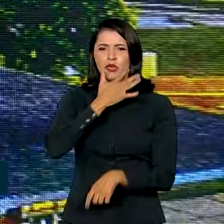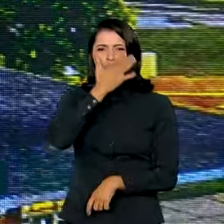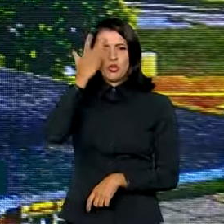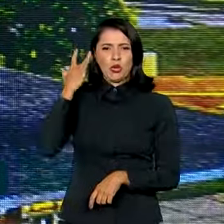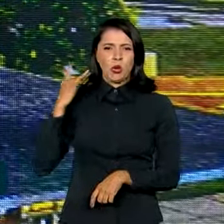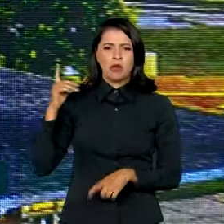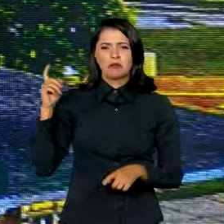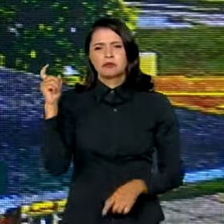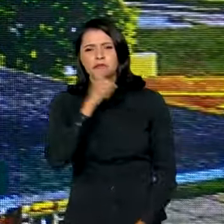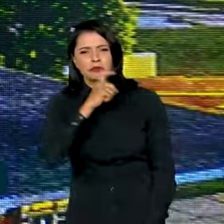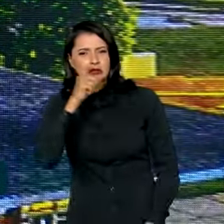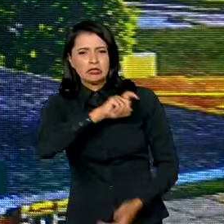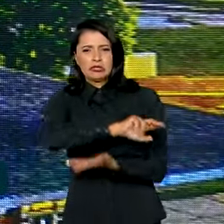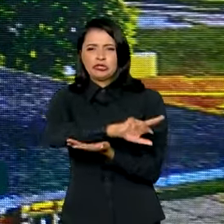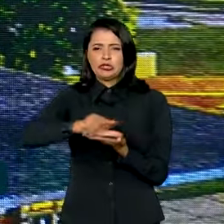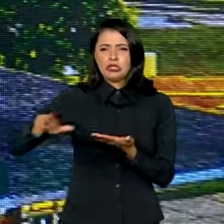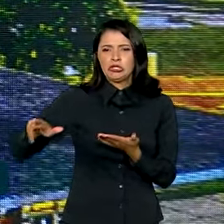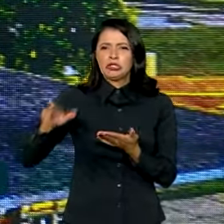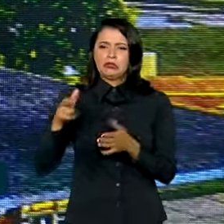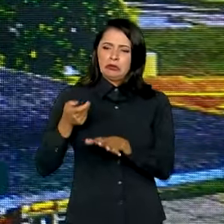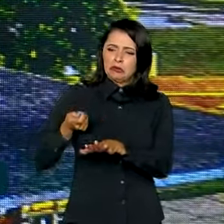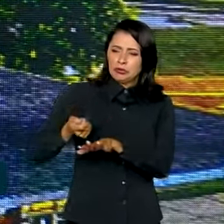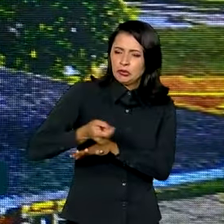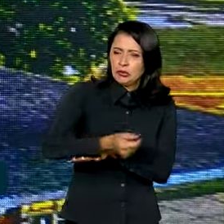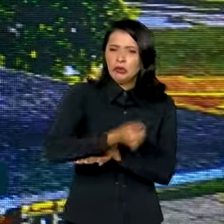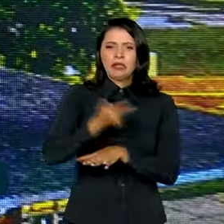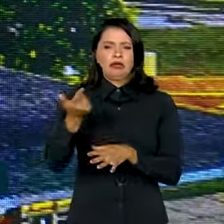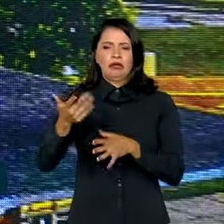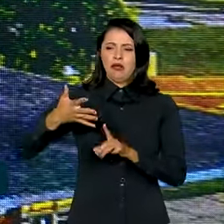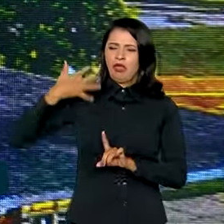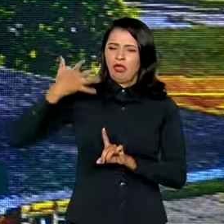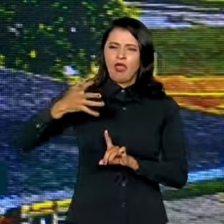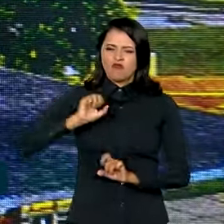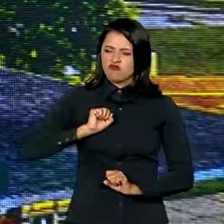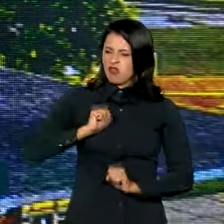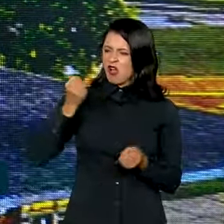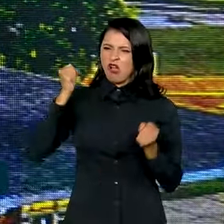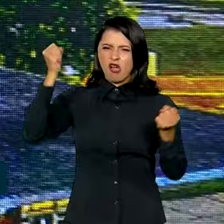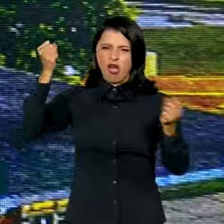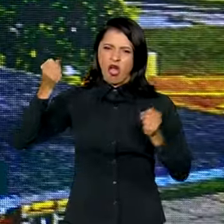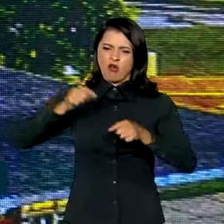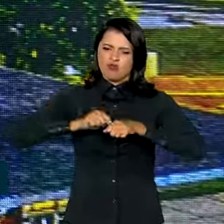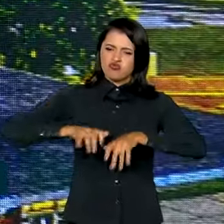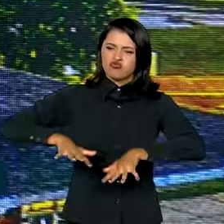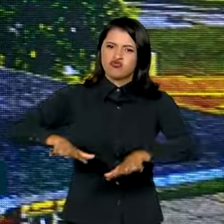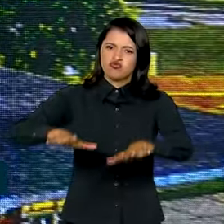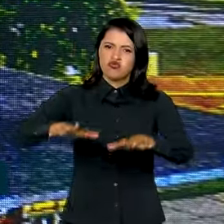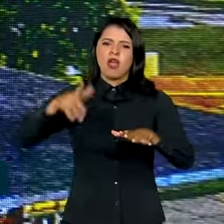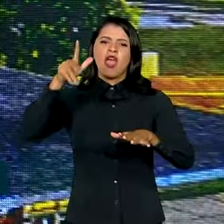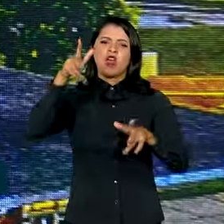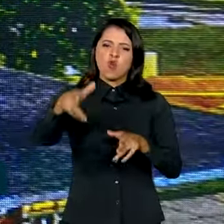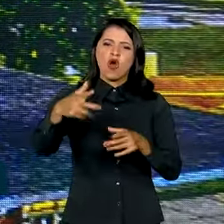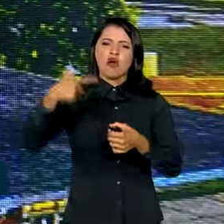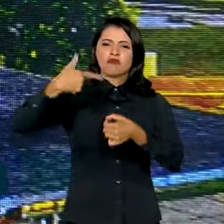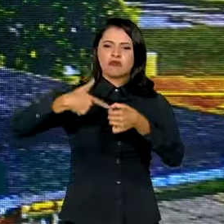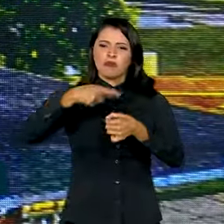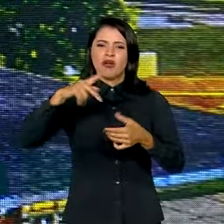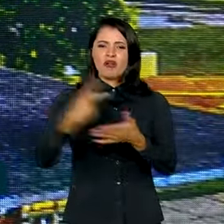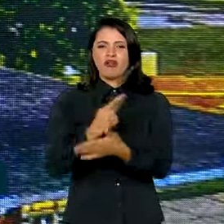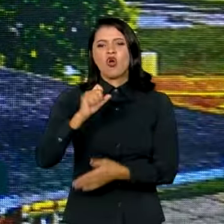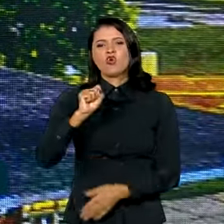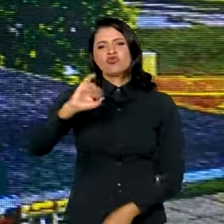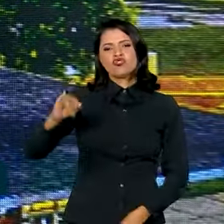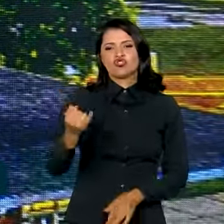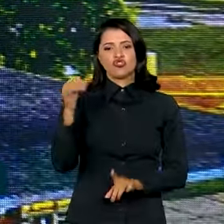As mentiras, a desinformação e os discursos de ódio foram combustível para o 8 de janeiro.